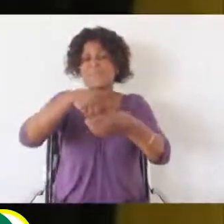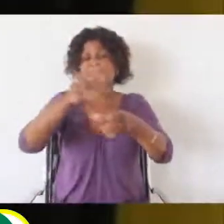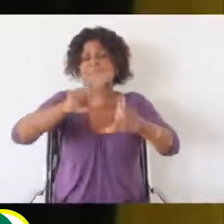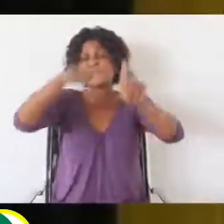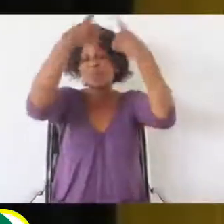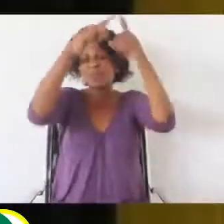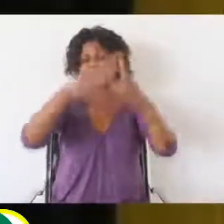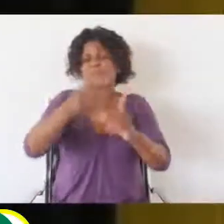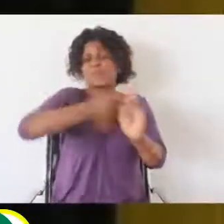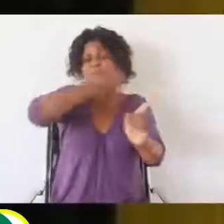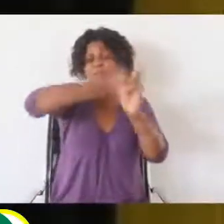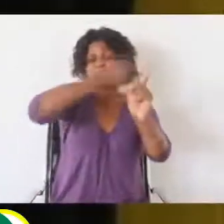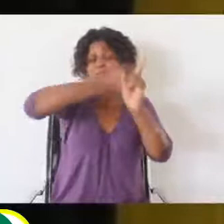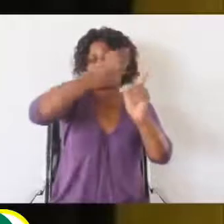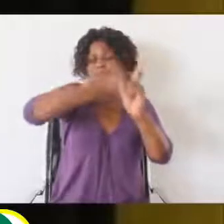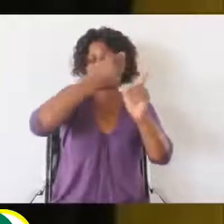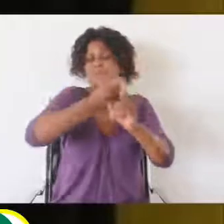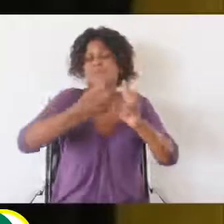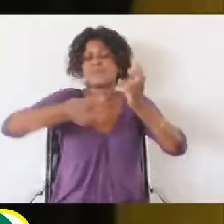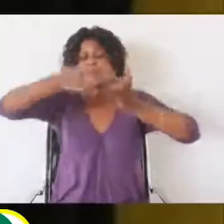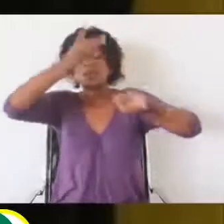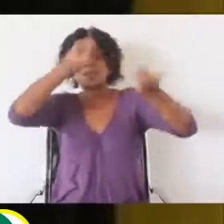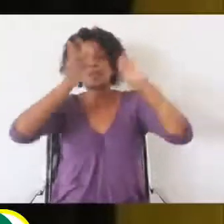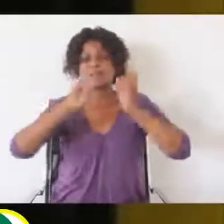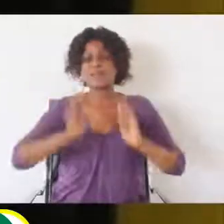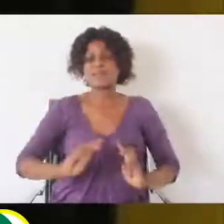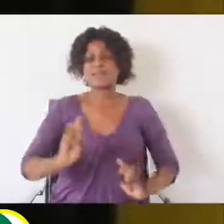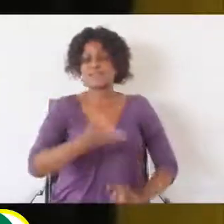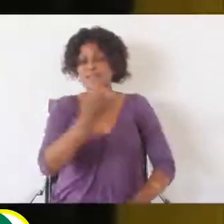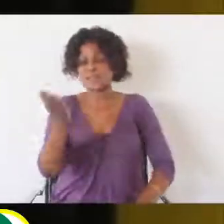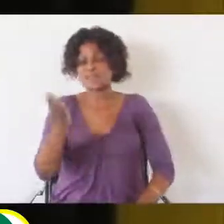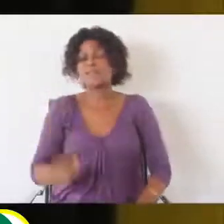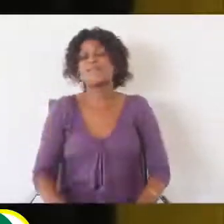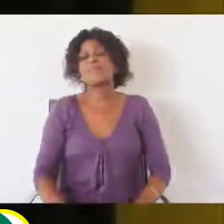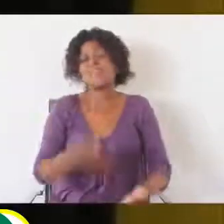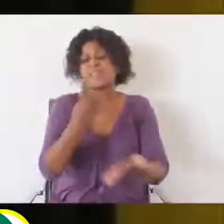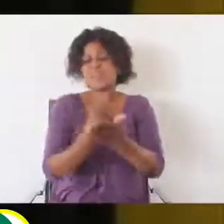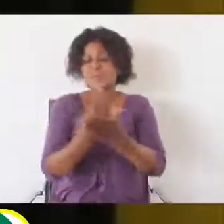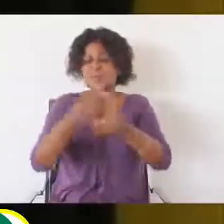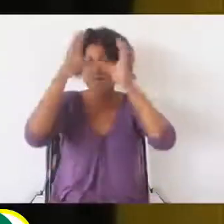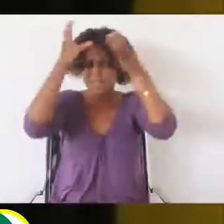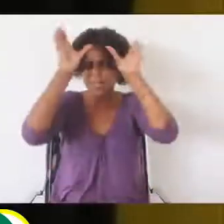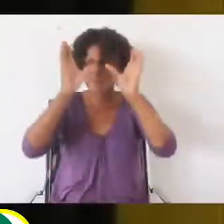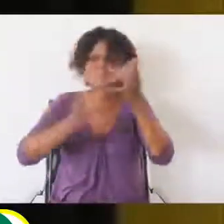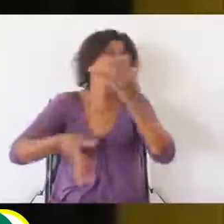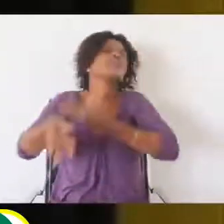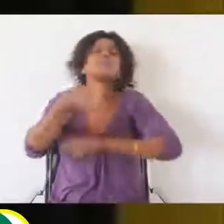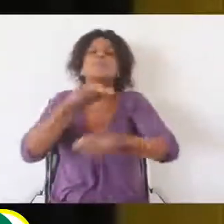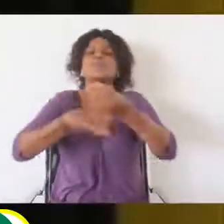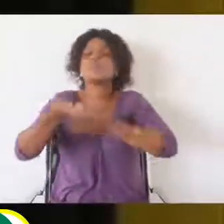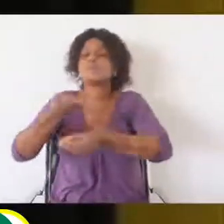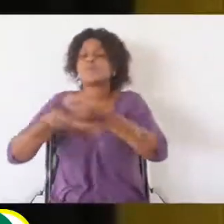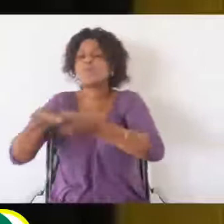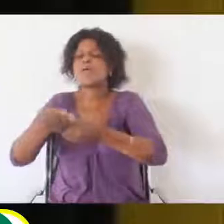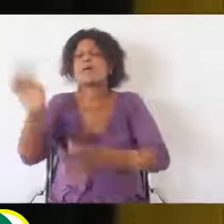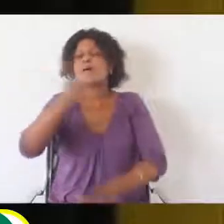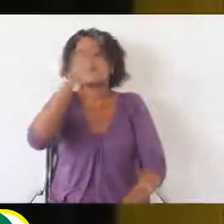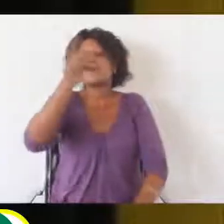que, pelas suas características, vão demandar-vos uma capacidade de adaptação às dinâmicas do mercado.